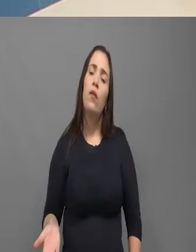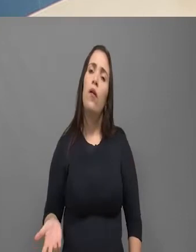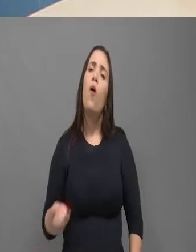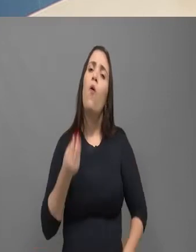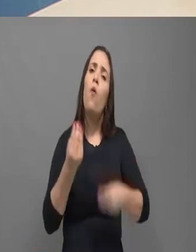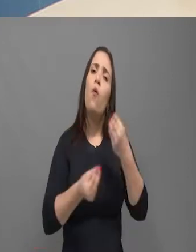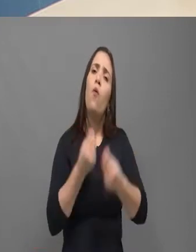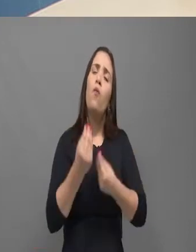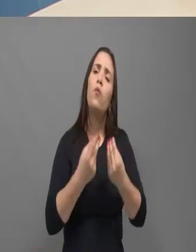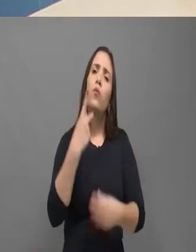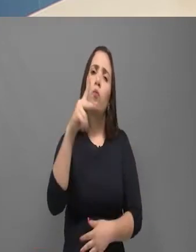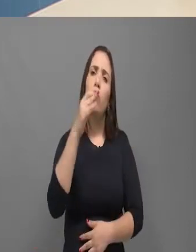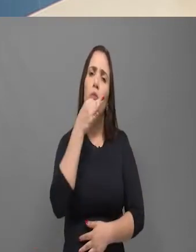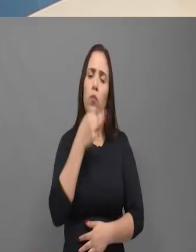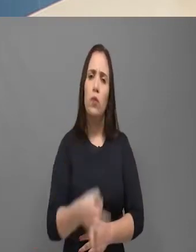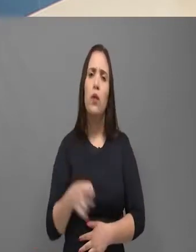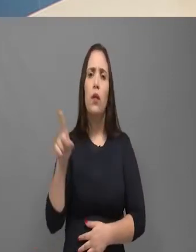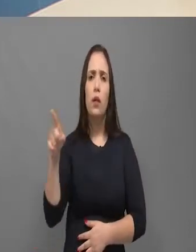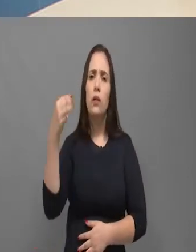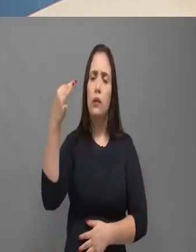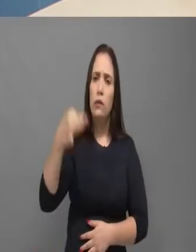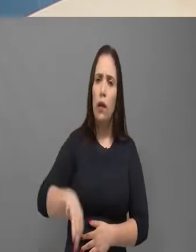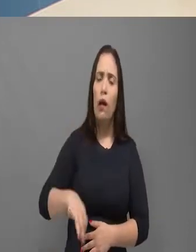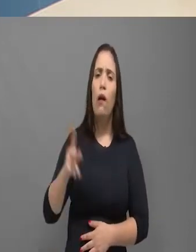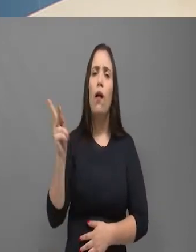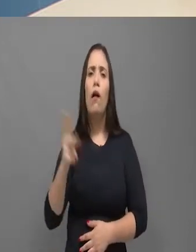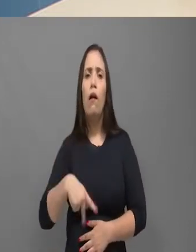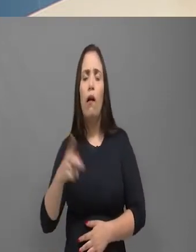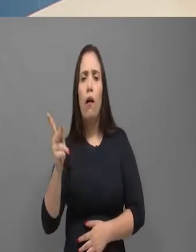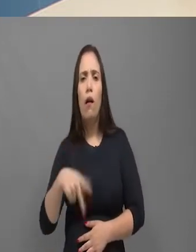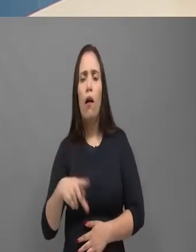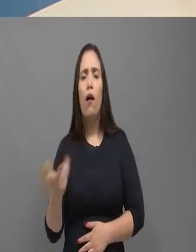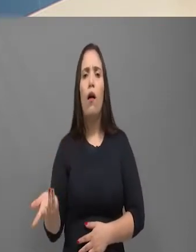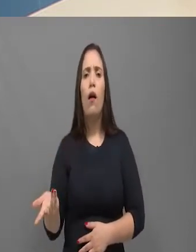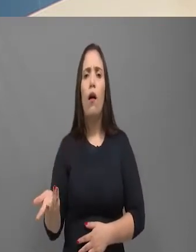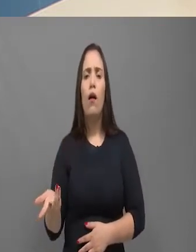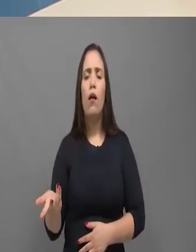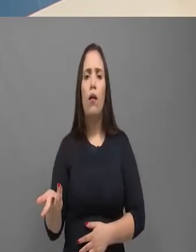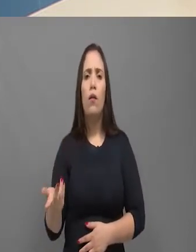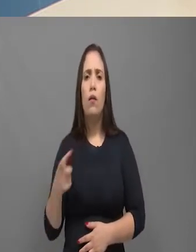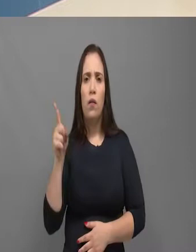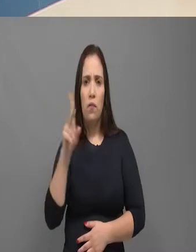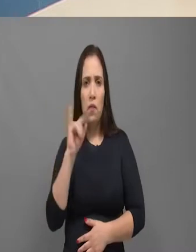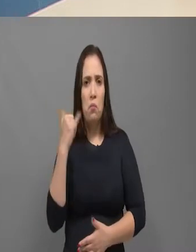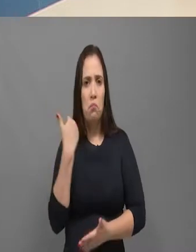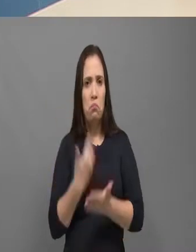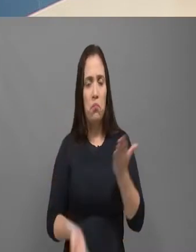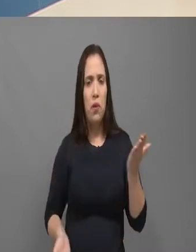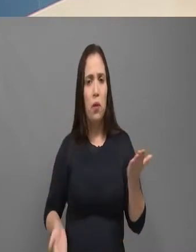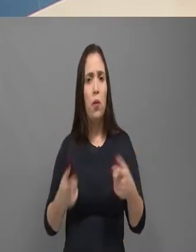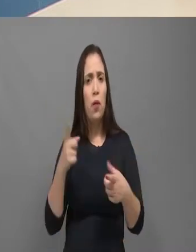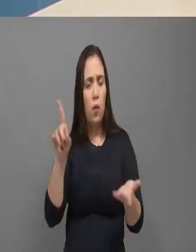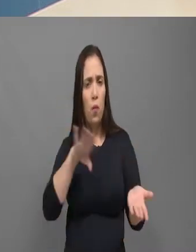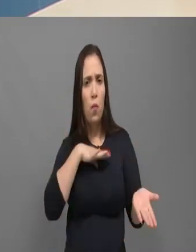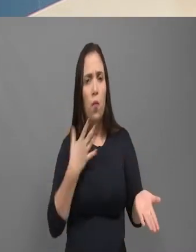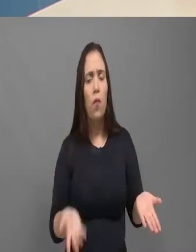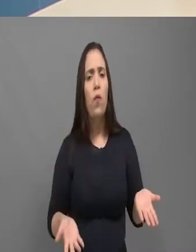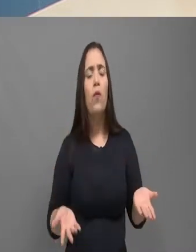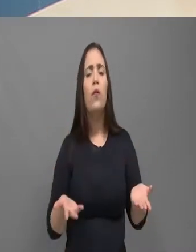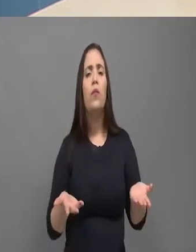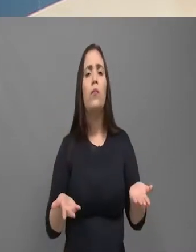era candidato a deputado federal. Estava saindo, talvez fosse por prós. O partido dele agora... O partido atual dele está complicado.